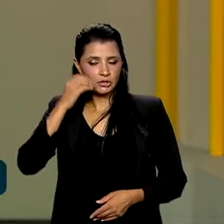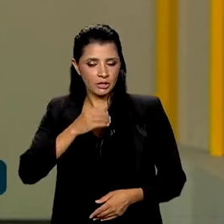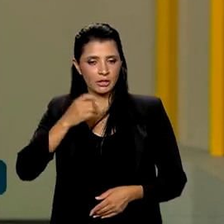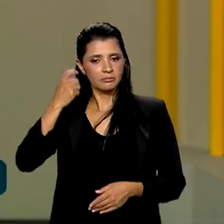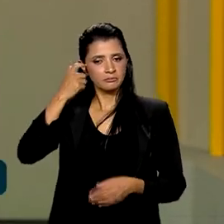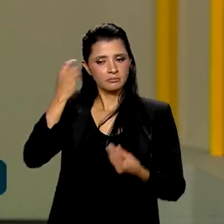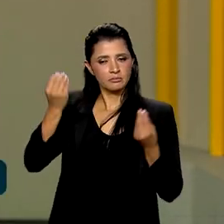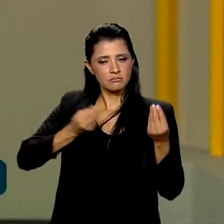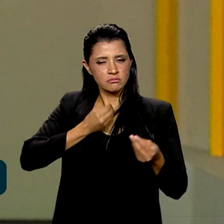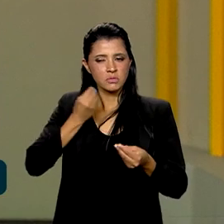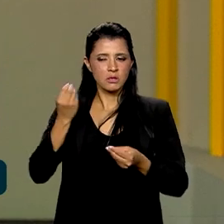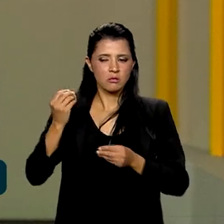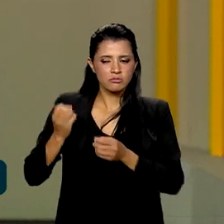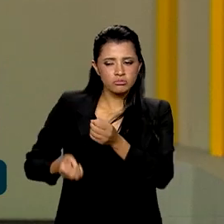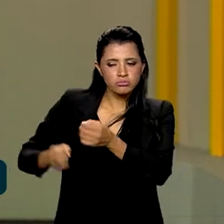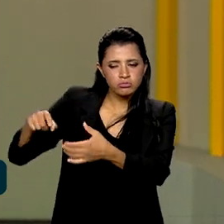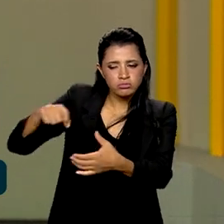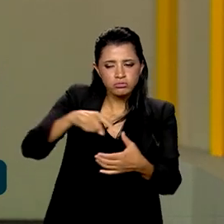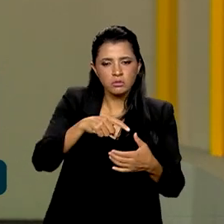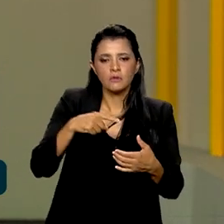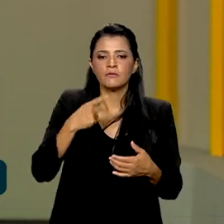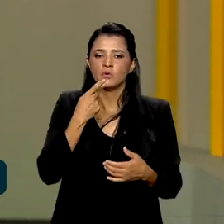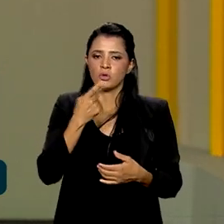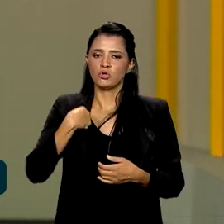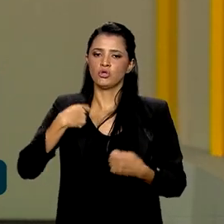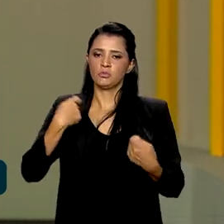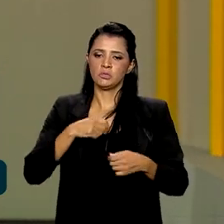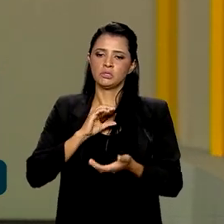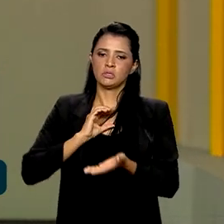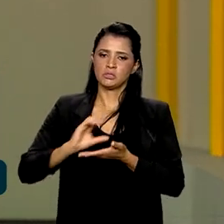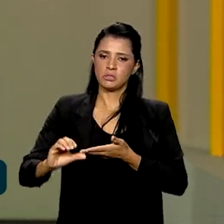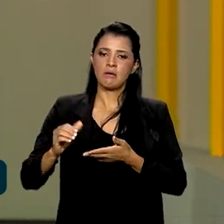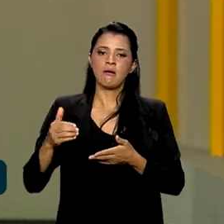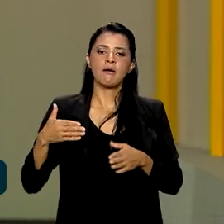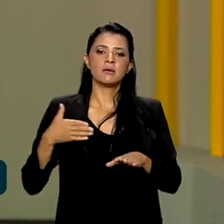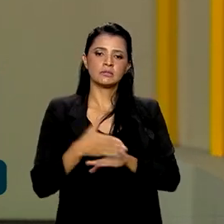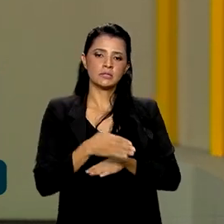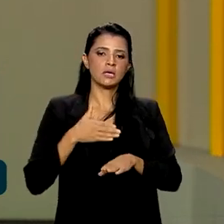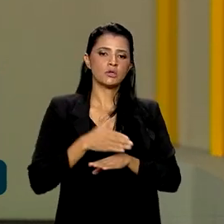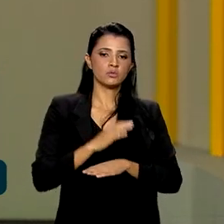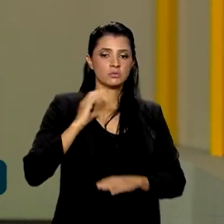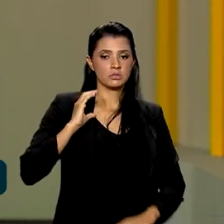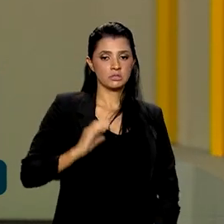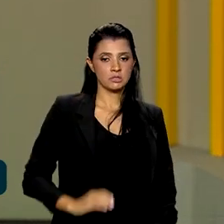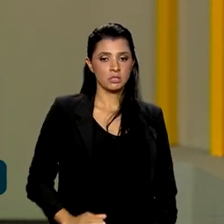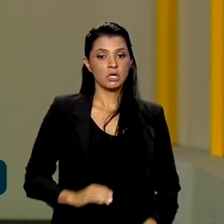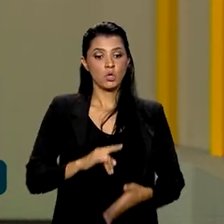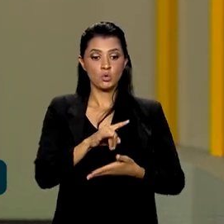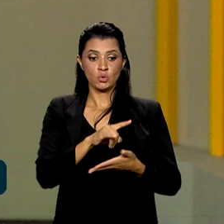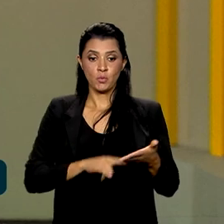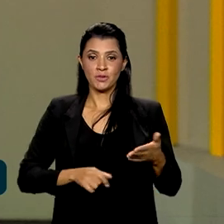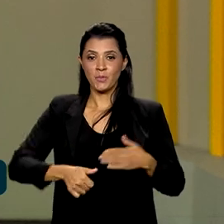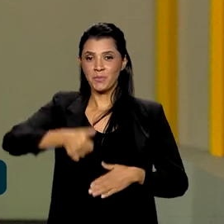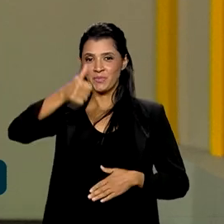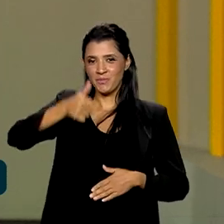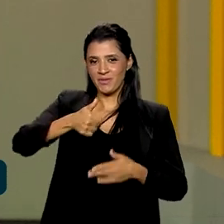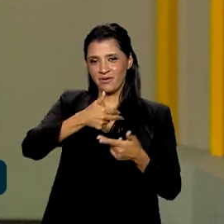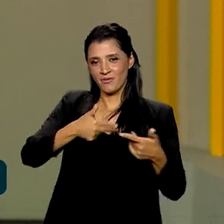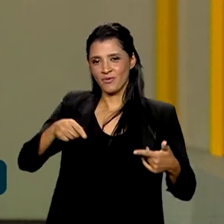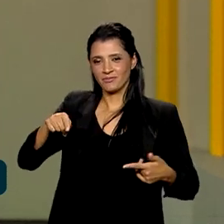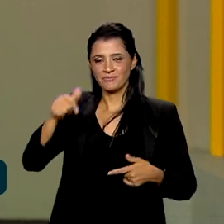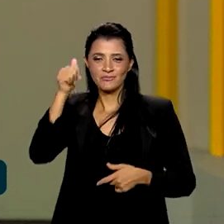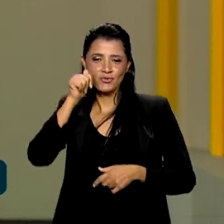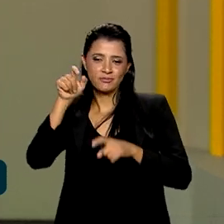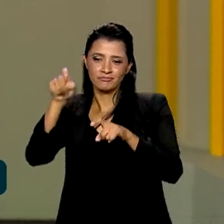pensar o processo produtivo, estabeleceu que a gente precisava investir no acesso à cidadania. E a documentação é o primeiro passo. Muitas mulheres rurais,